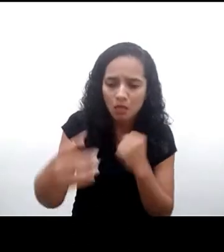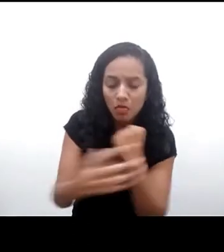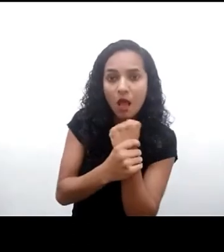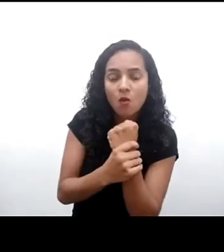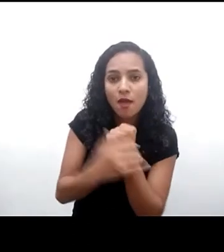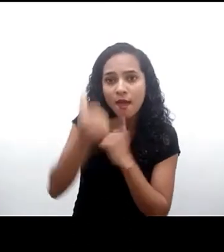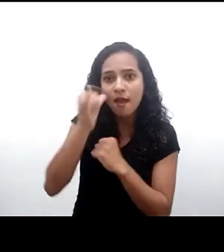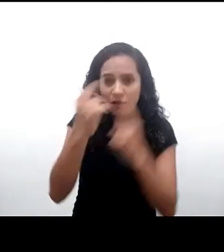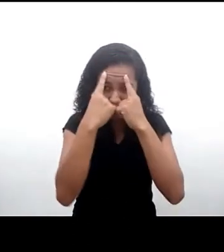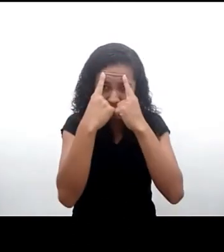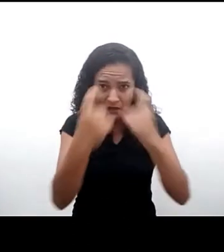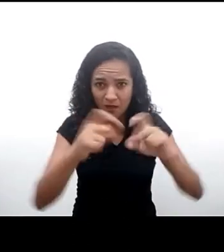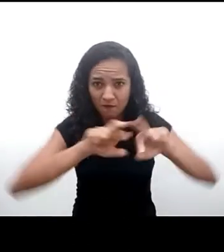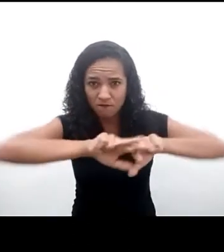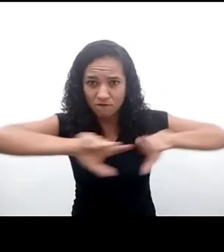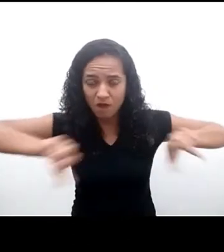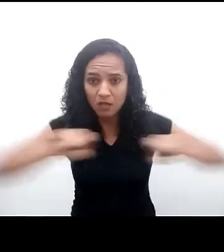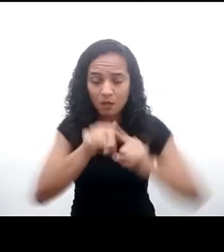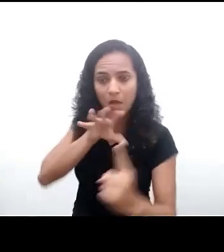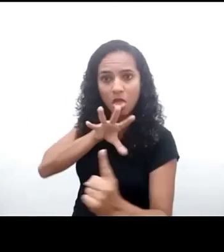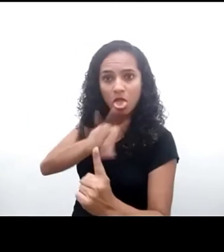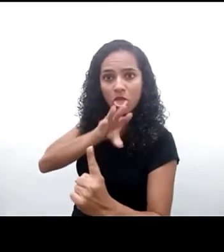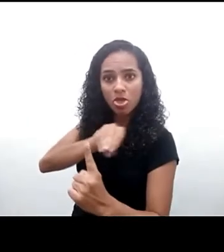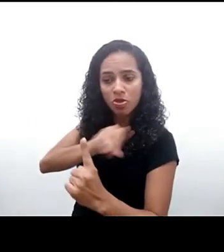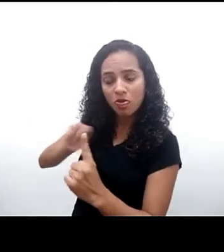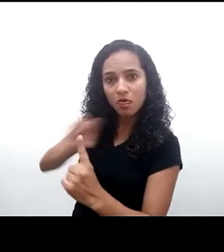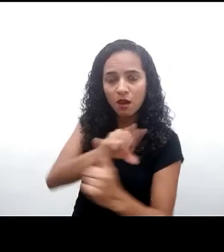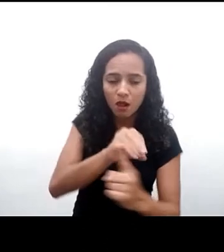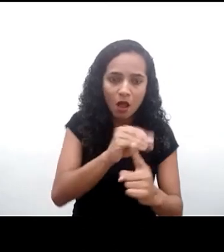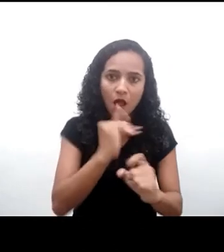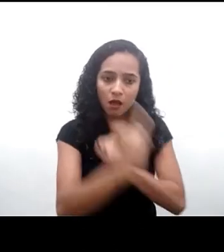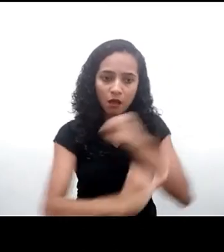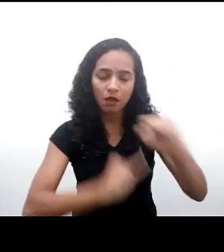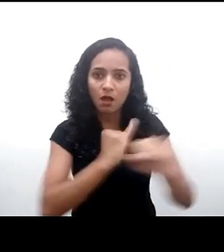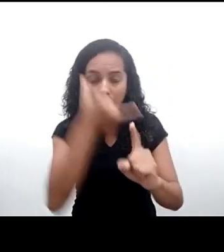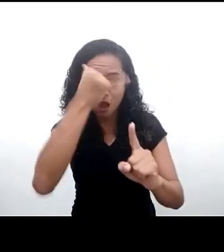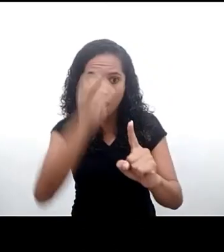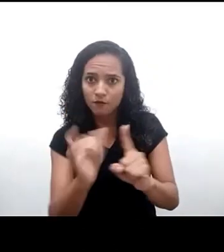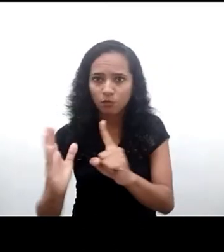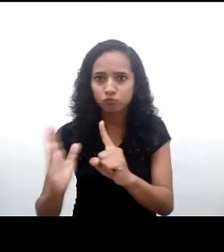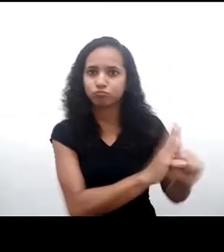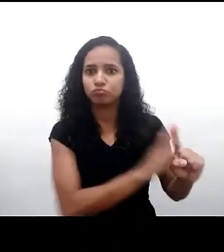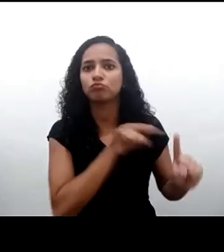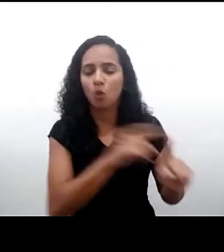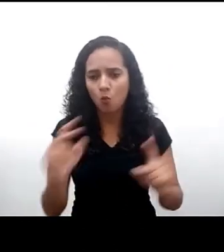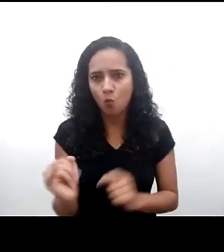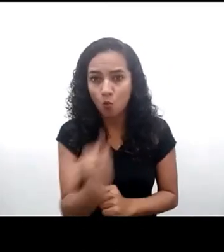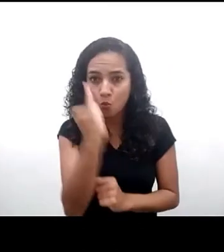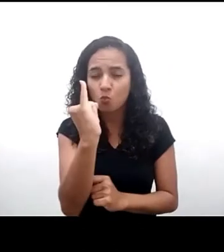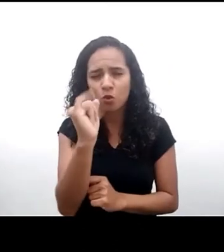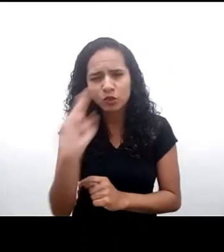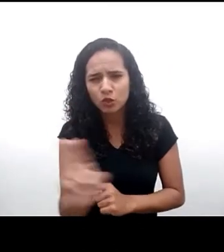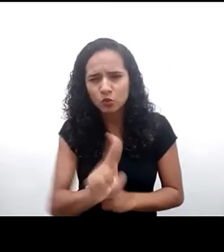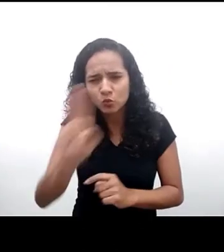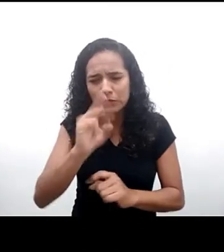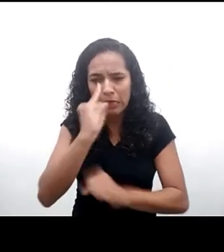e livres do assédio mercadológico para que possam usufruir a internet na sua maior potência. Aproveito, então, a